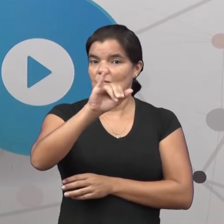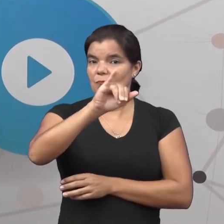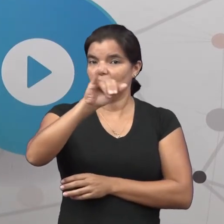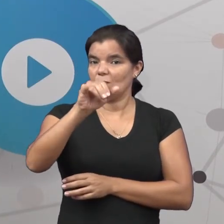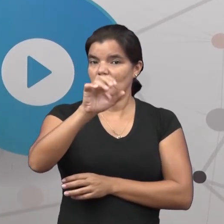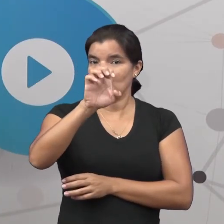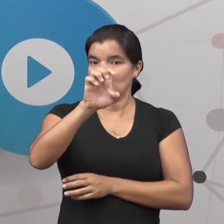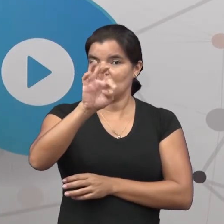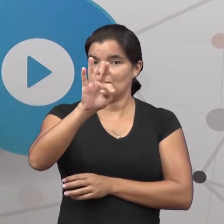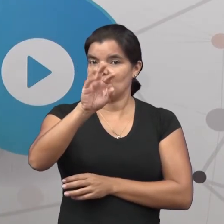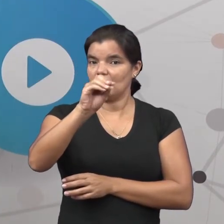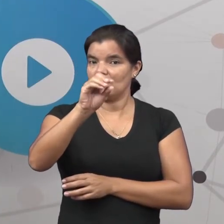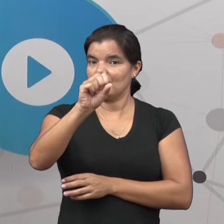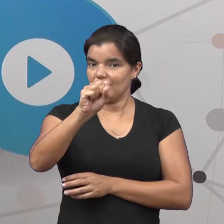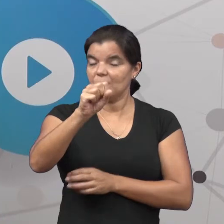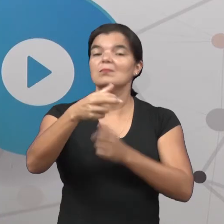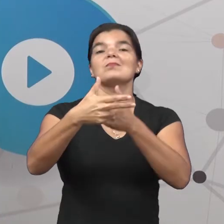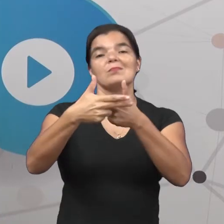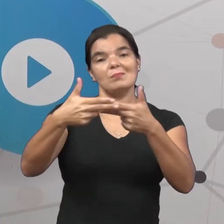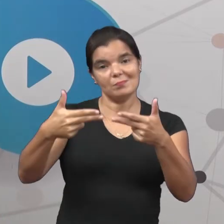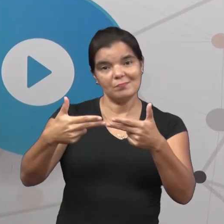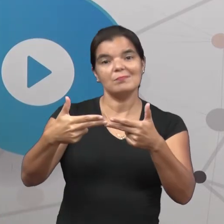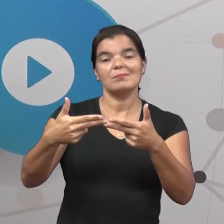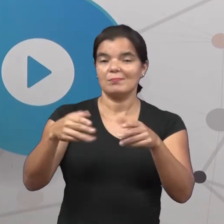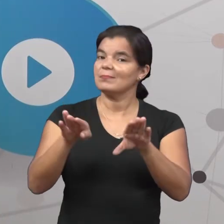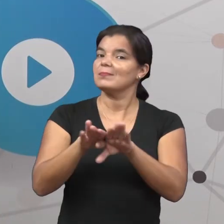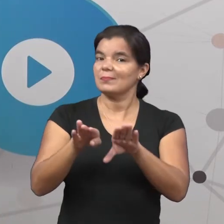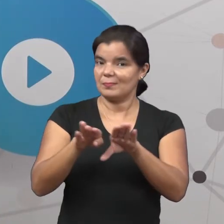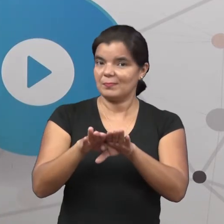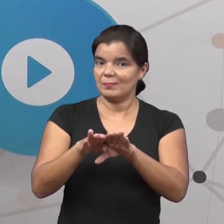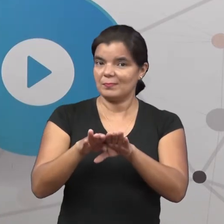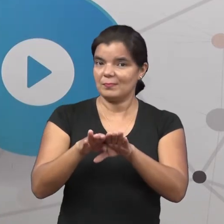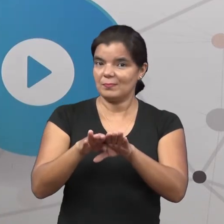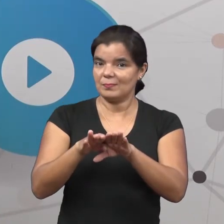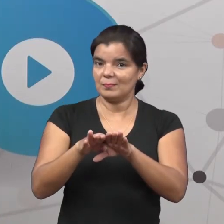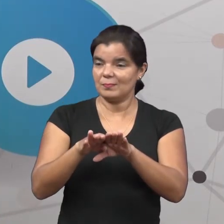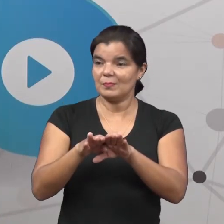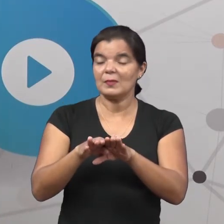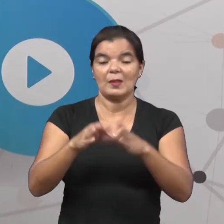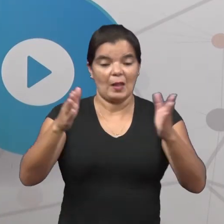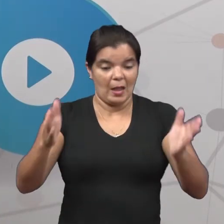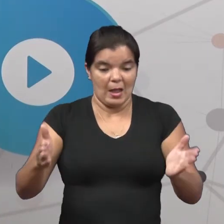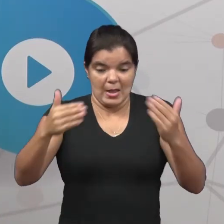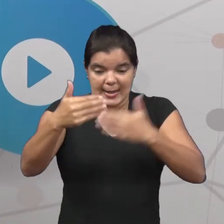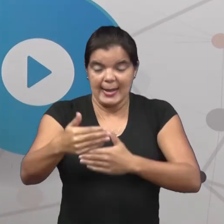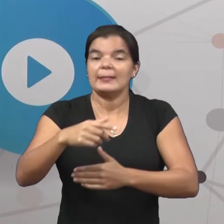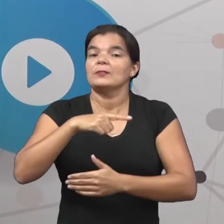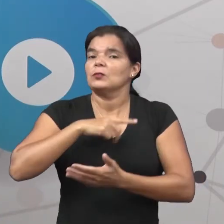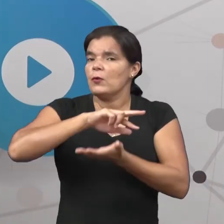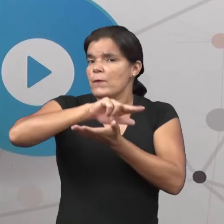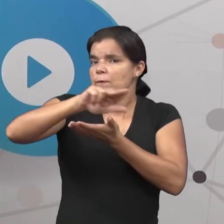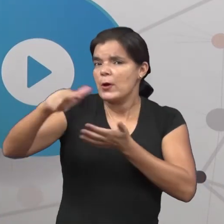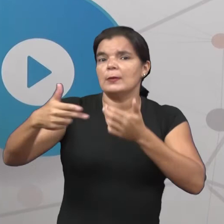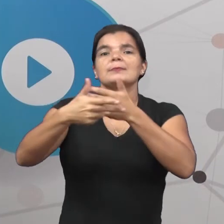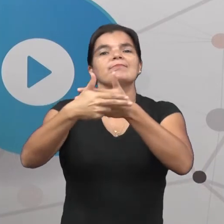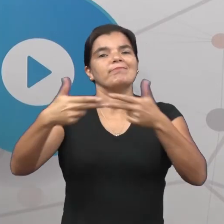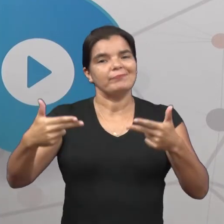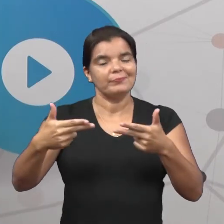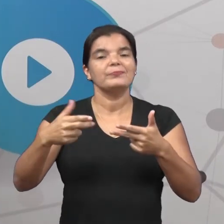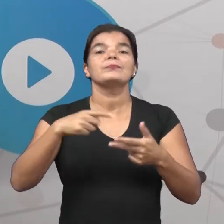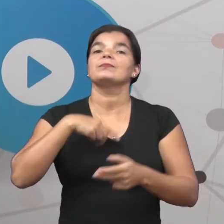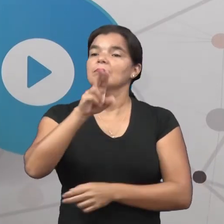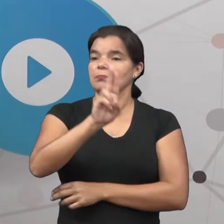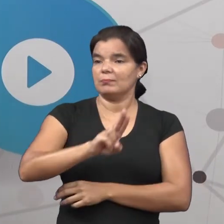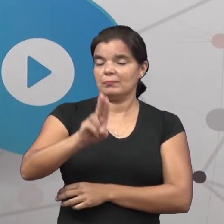mesmo. A caixa dos mistérios era cheia de objetos. E objetos que a gente